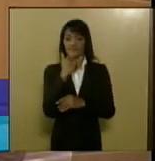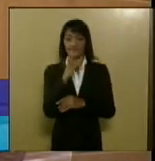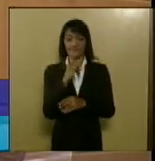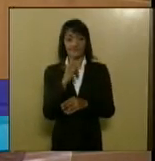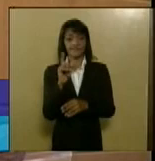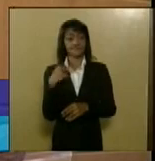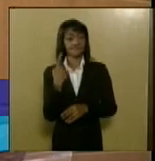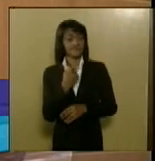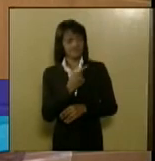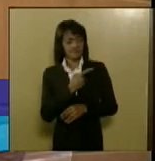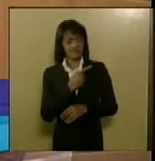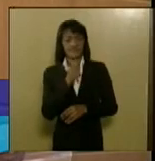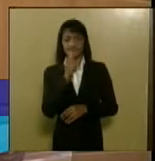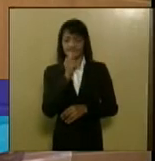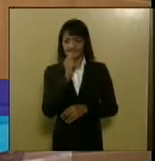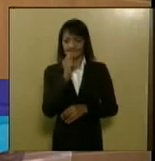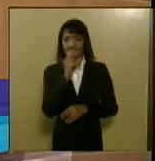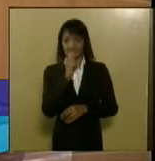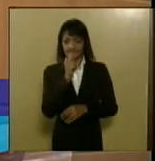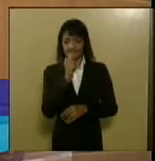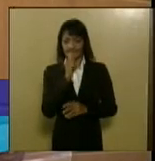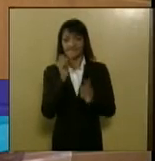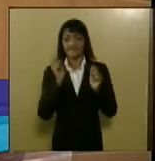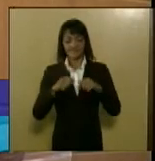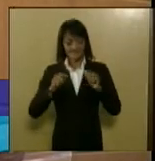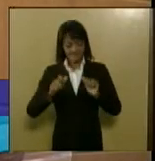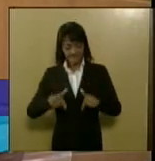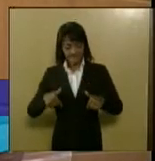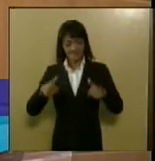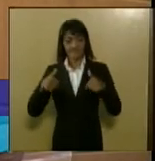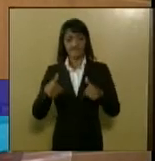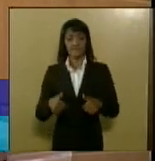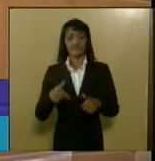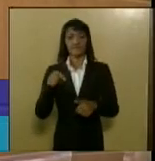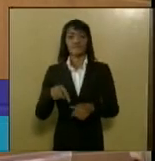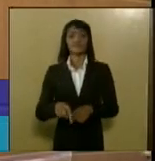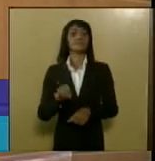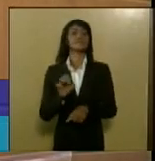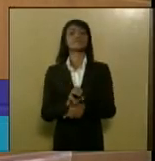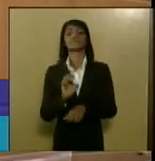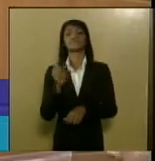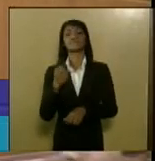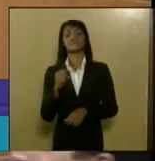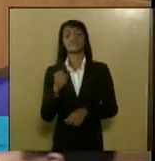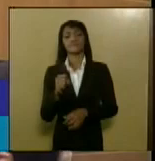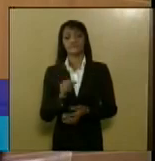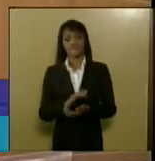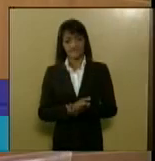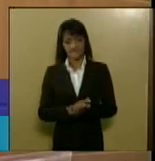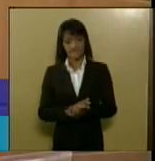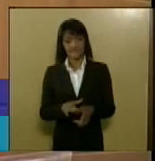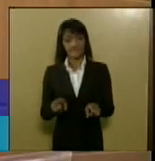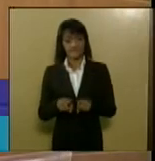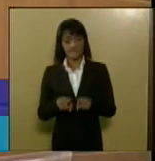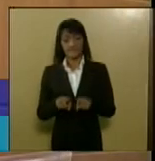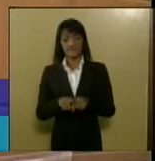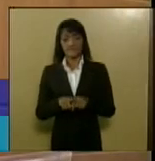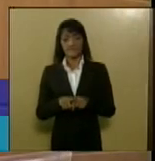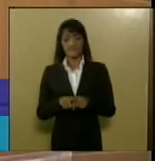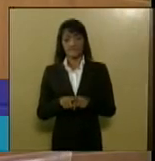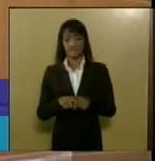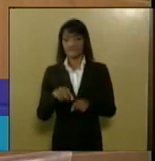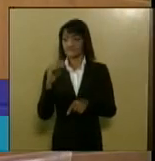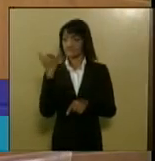quanto nós ainda temos a percorrer no Estado de Sergipe para fomentar a geração de